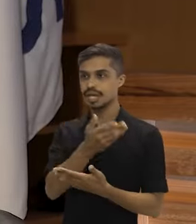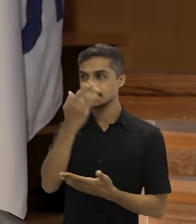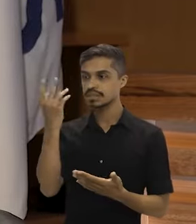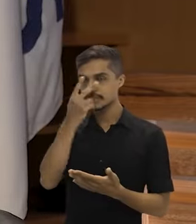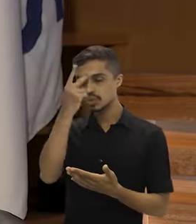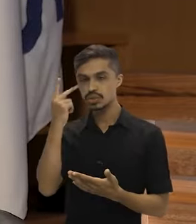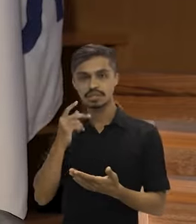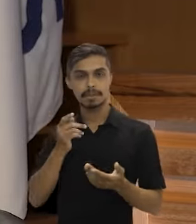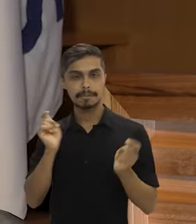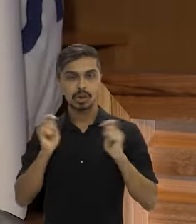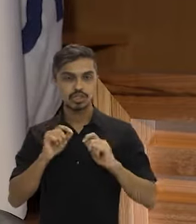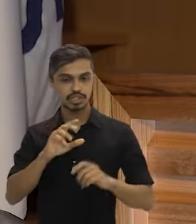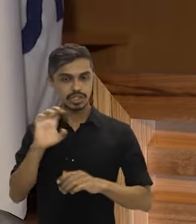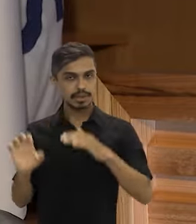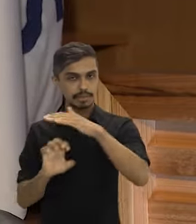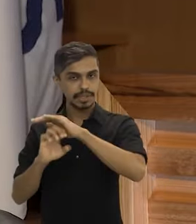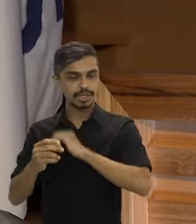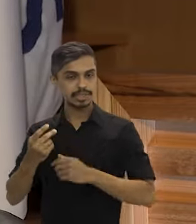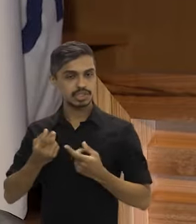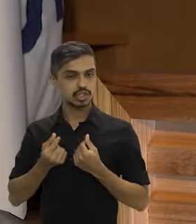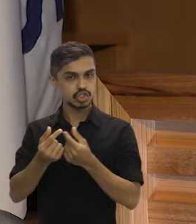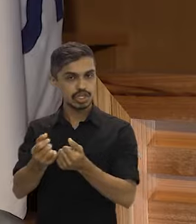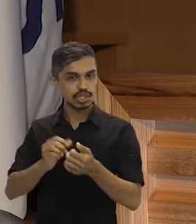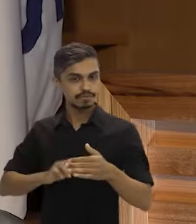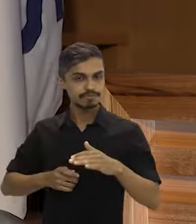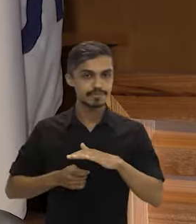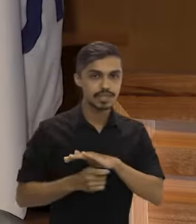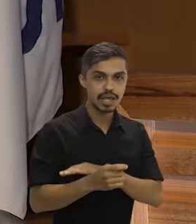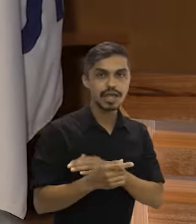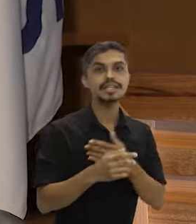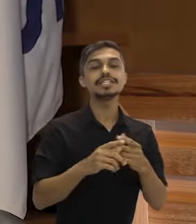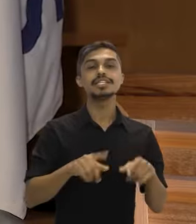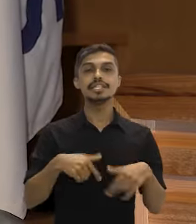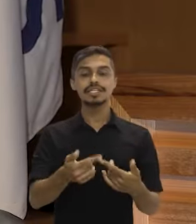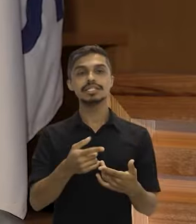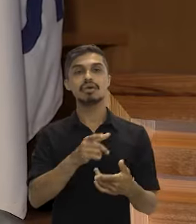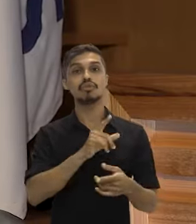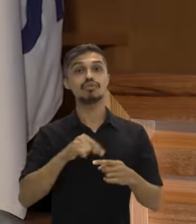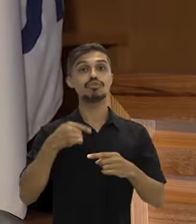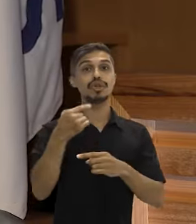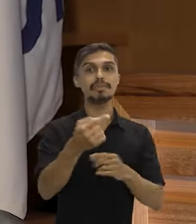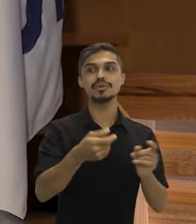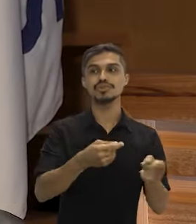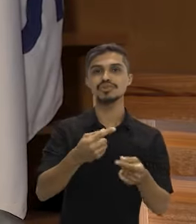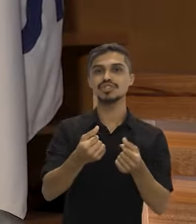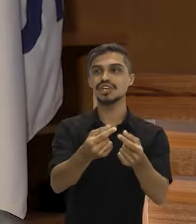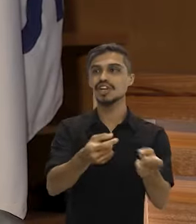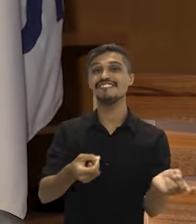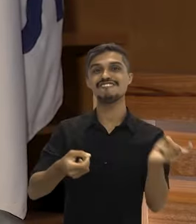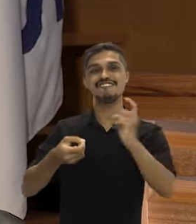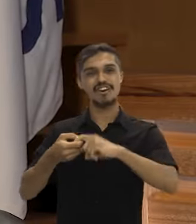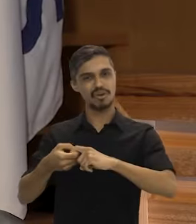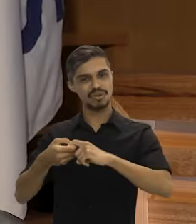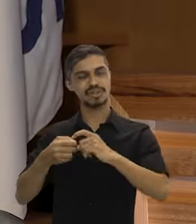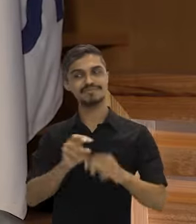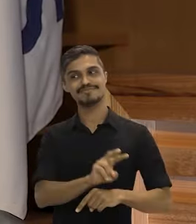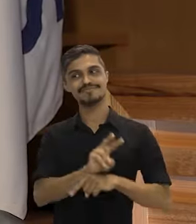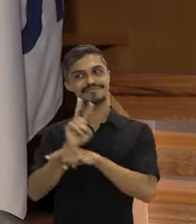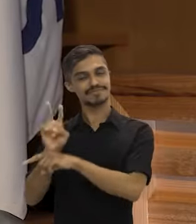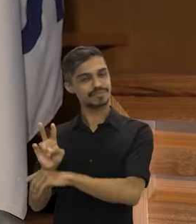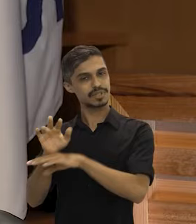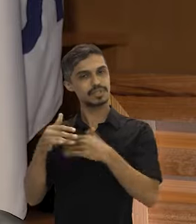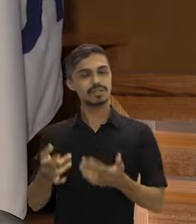de financiamento. O setor privado pode tomar recursos, por exemplo, para ações, seja de mitigação, seja